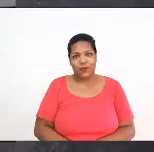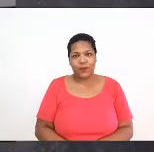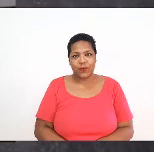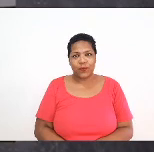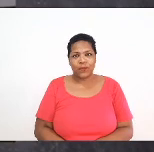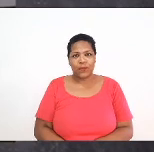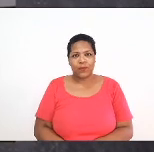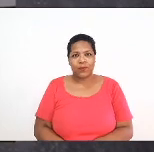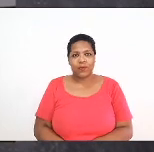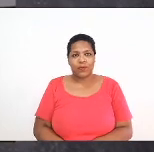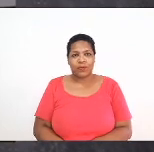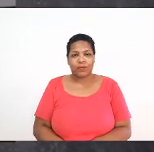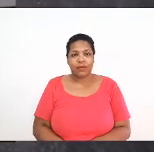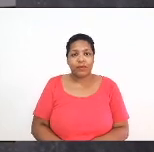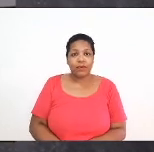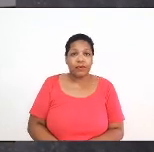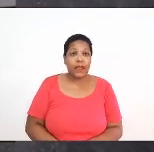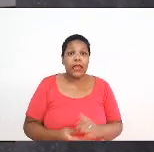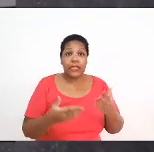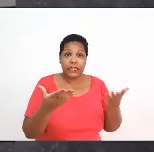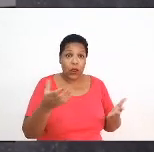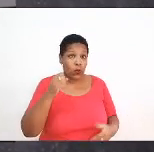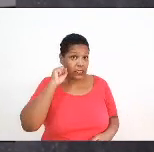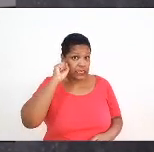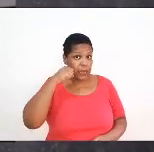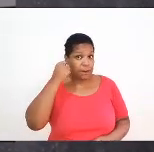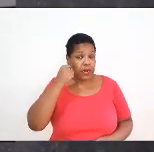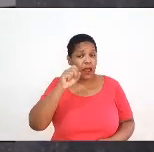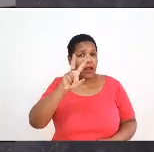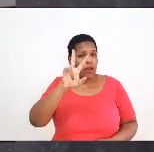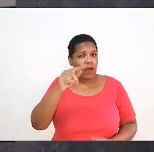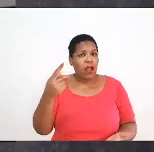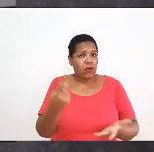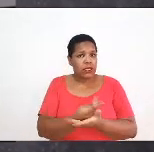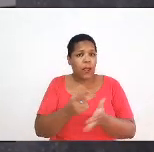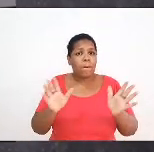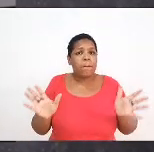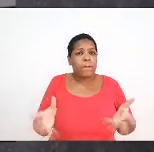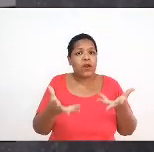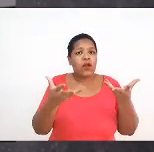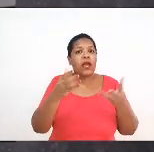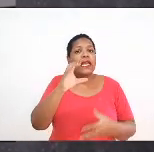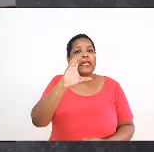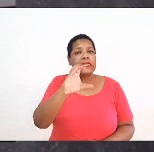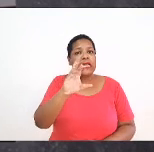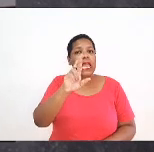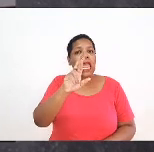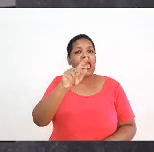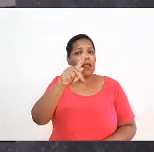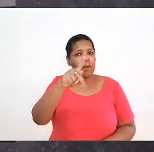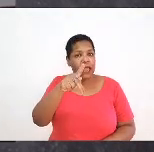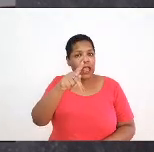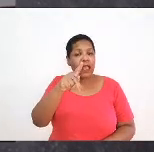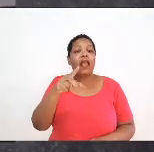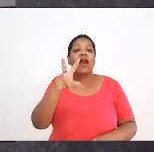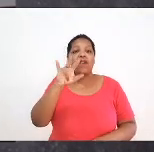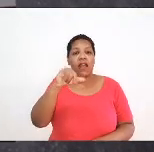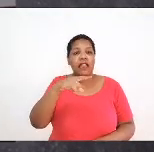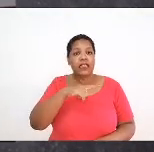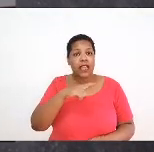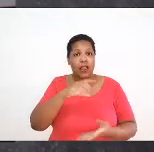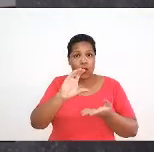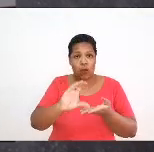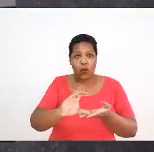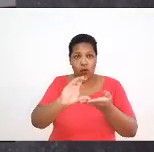Esses seminários vão acontecer promovidos pelo CRP, os regionais, os conselhos regionais em